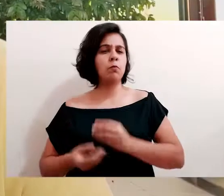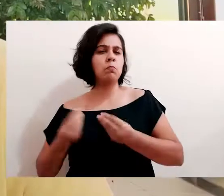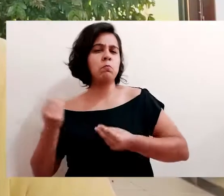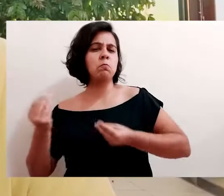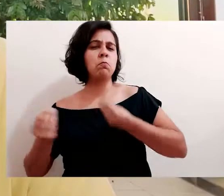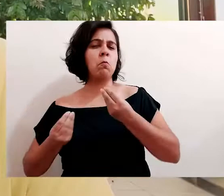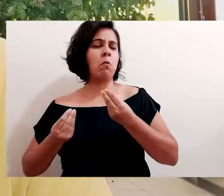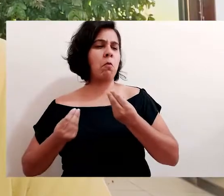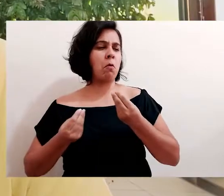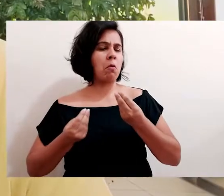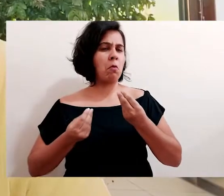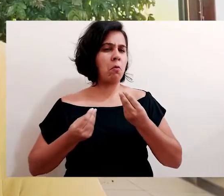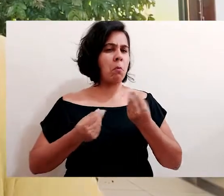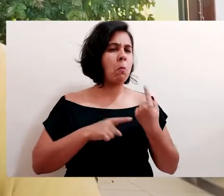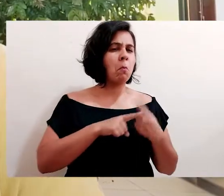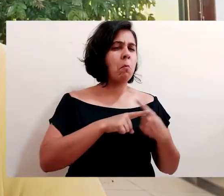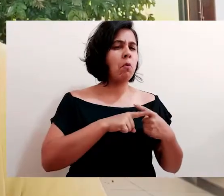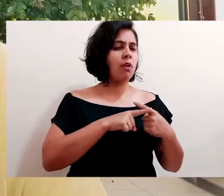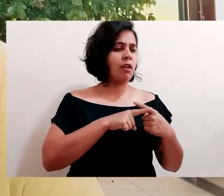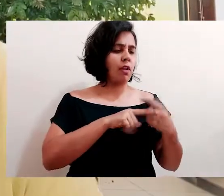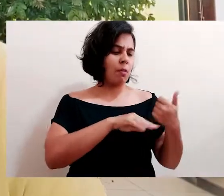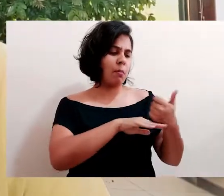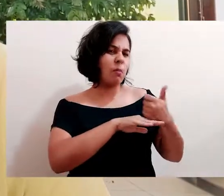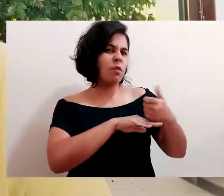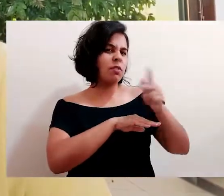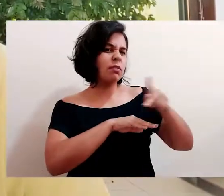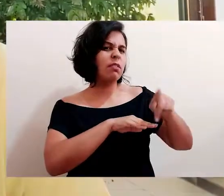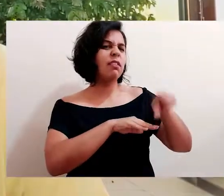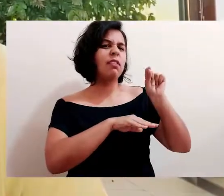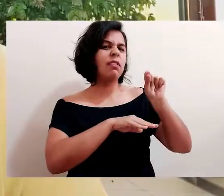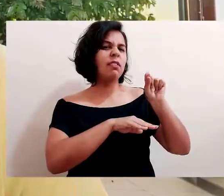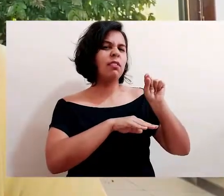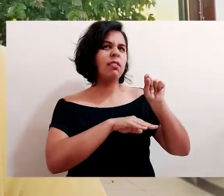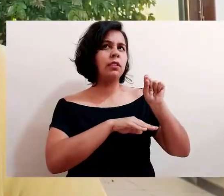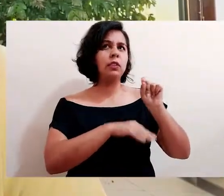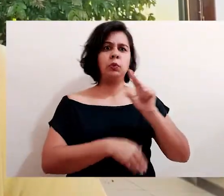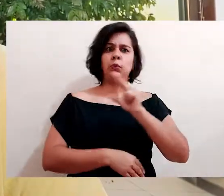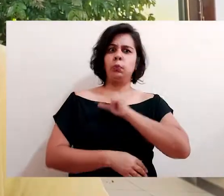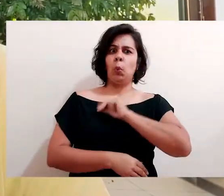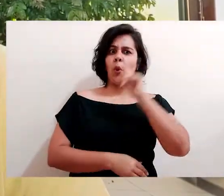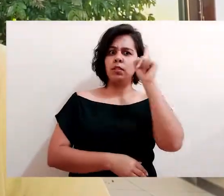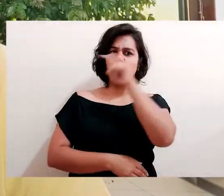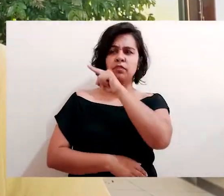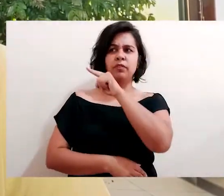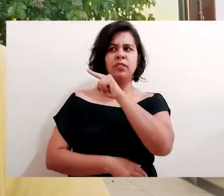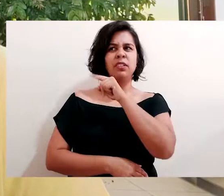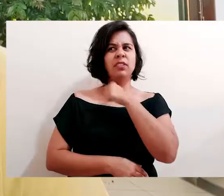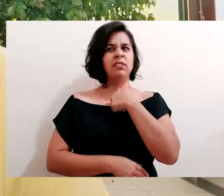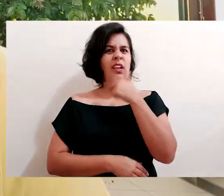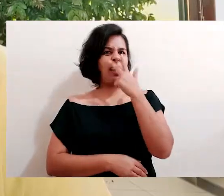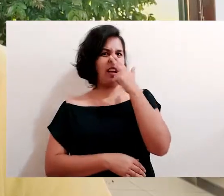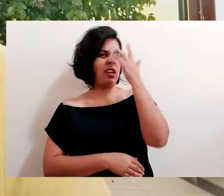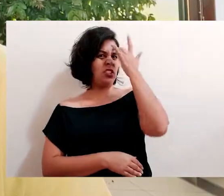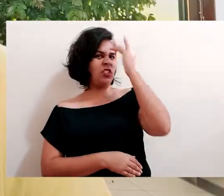Como e por que escolhi ser professor? Nossa, pergunta difícil. Pode dizer que não sei?